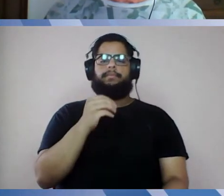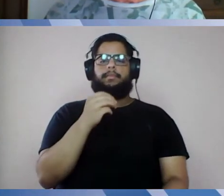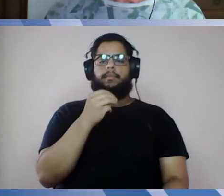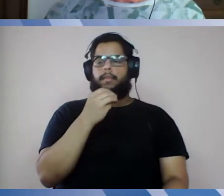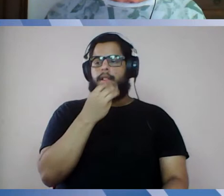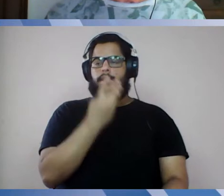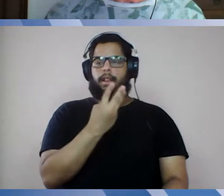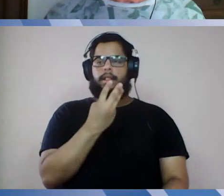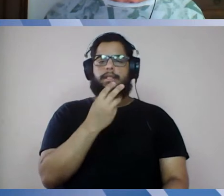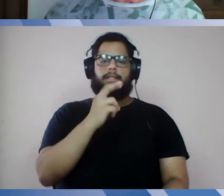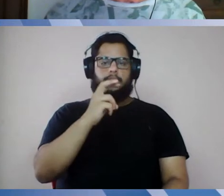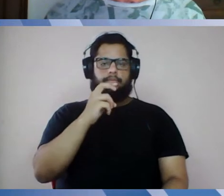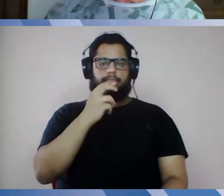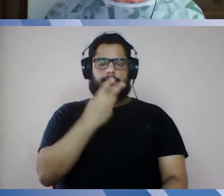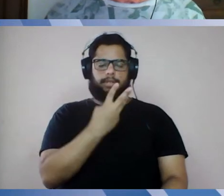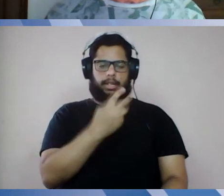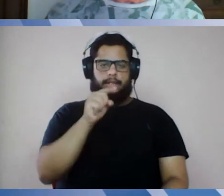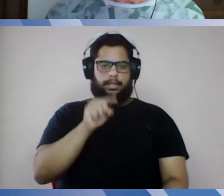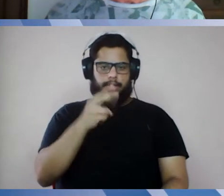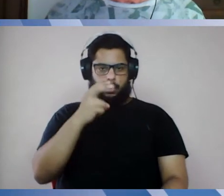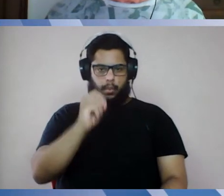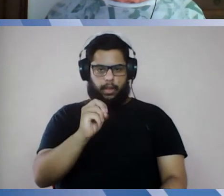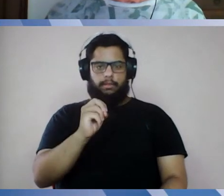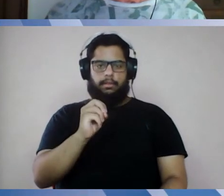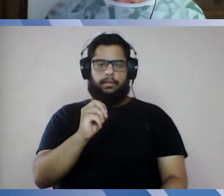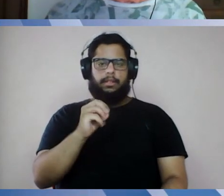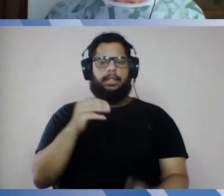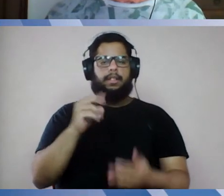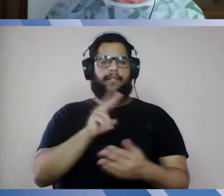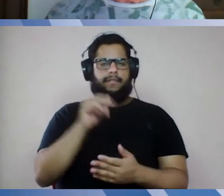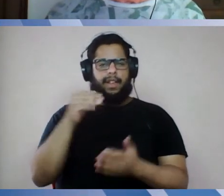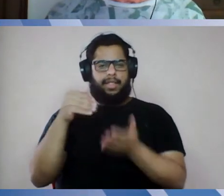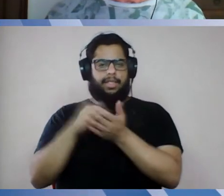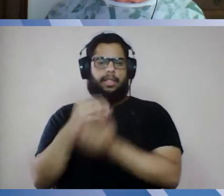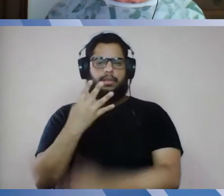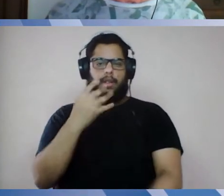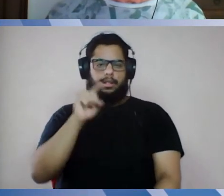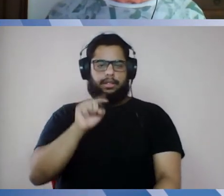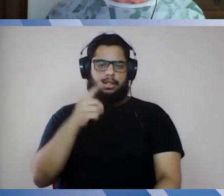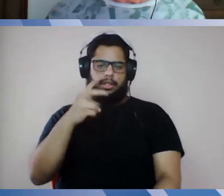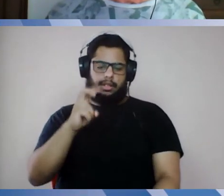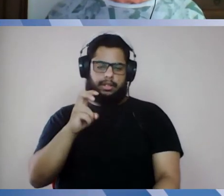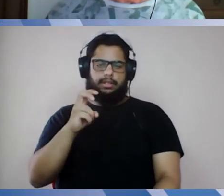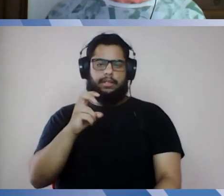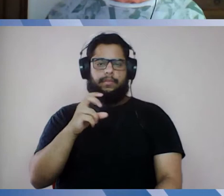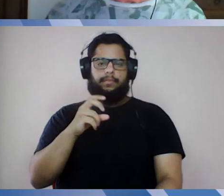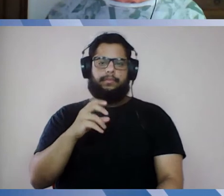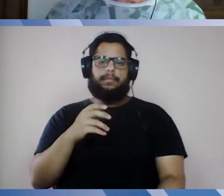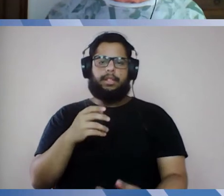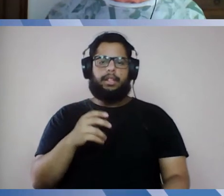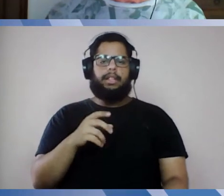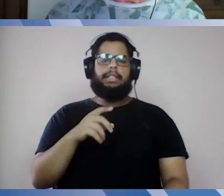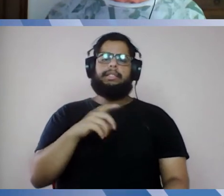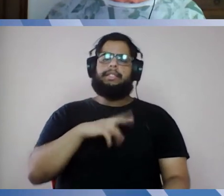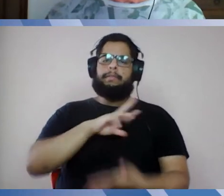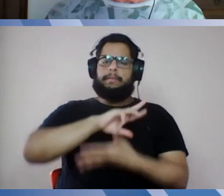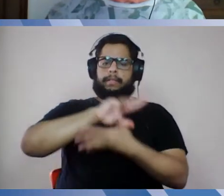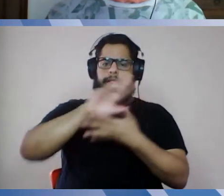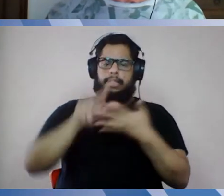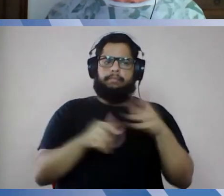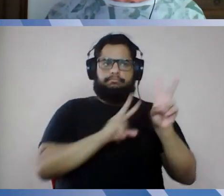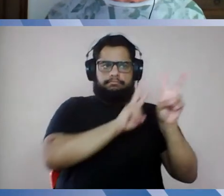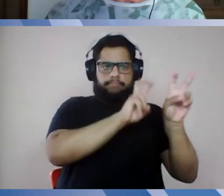nos reorganizar aqui, vamos até as 4 e 15, então temos 25 minutos, tem pelo menos 2, nós vamos, muitos temas ficarão de fora,